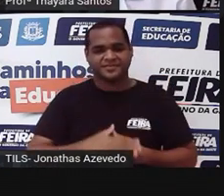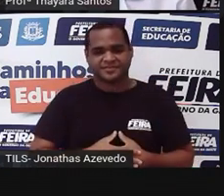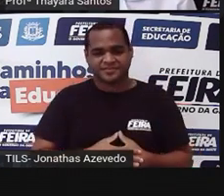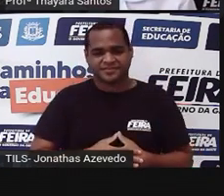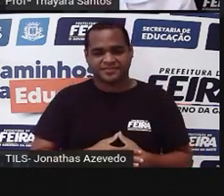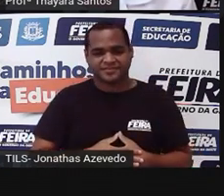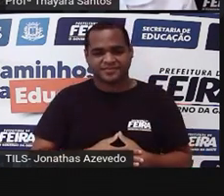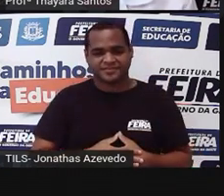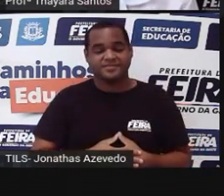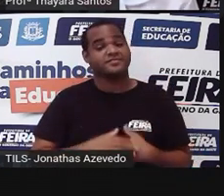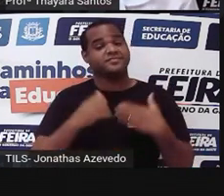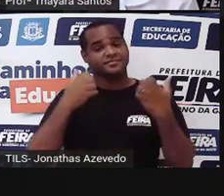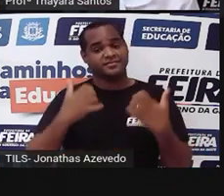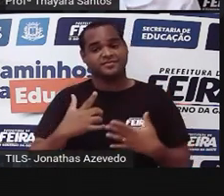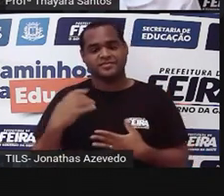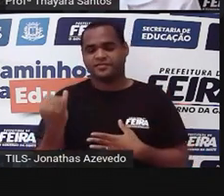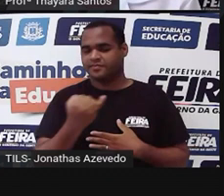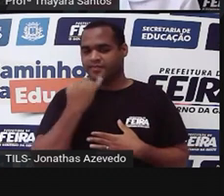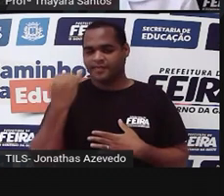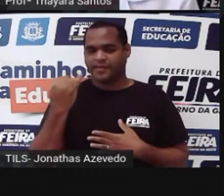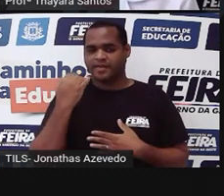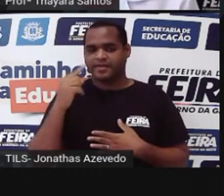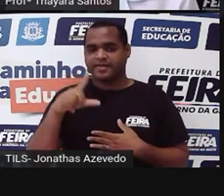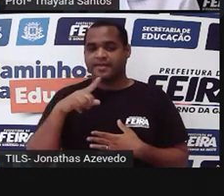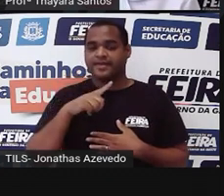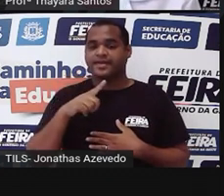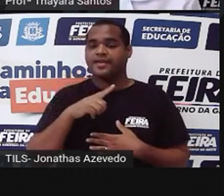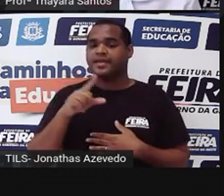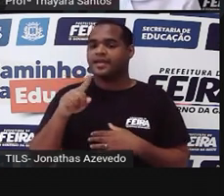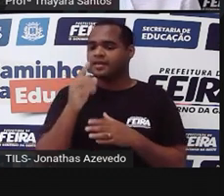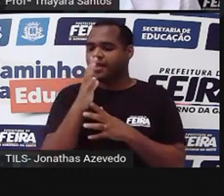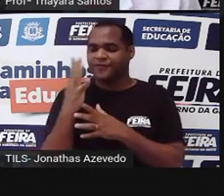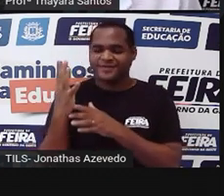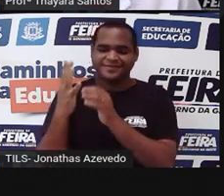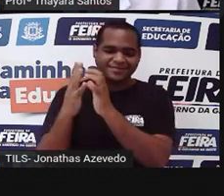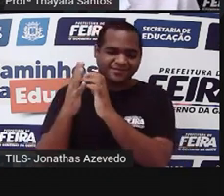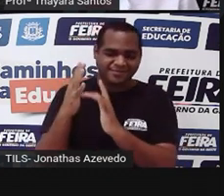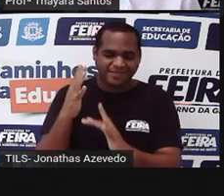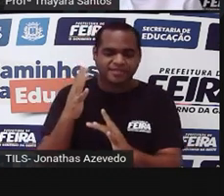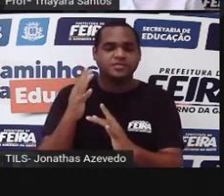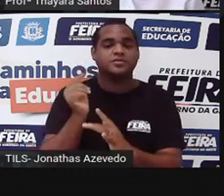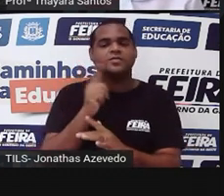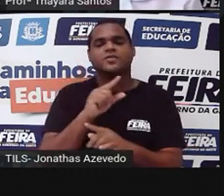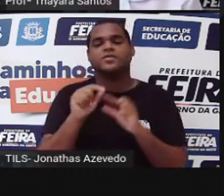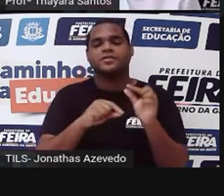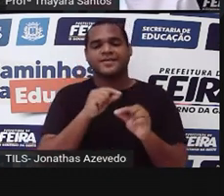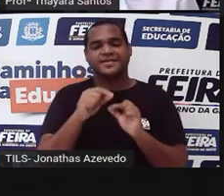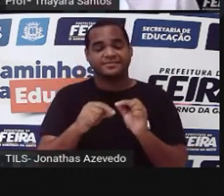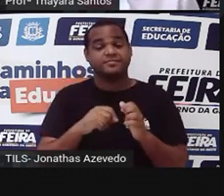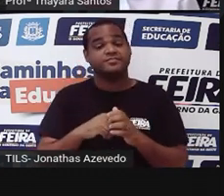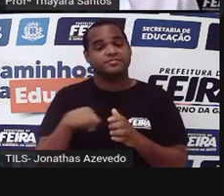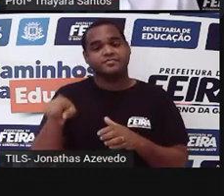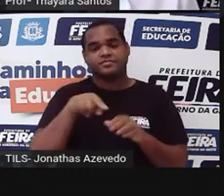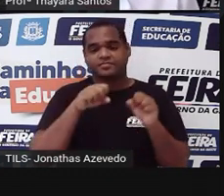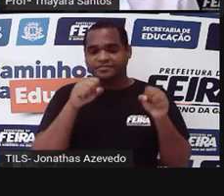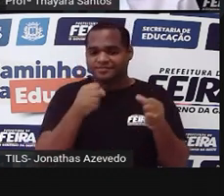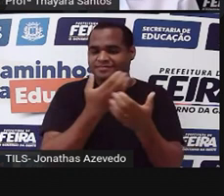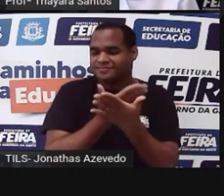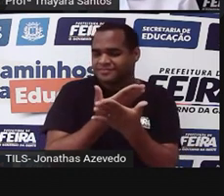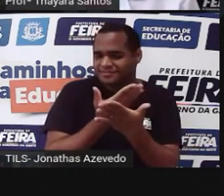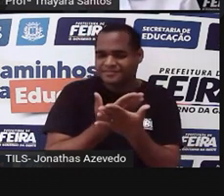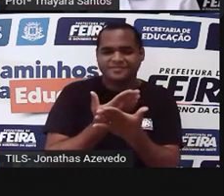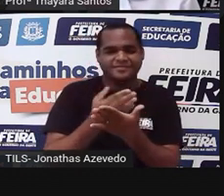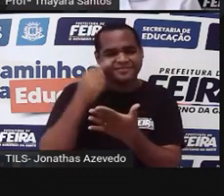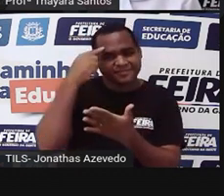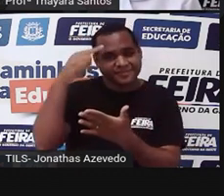Agora vamos ver um pouquinho da história evolutiva das plantas. O que é que acontece? A gente já estudou que a vida, ela